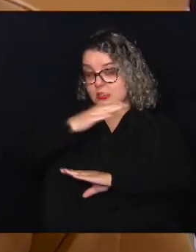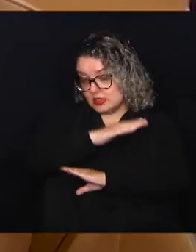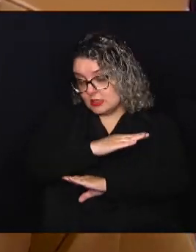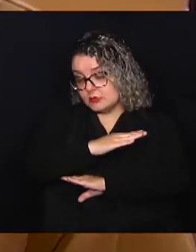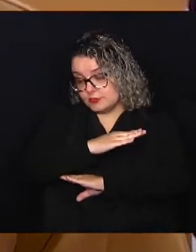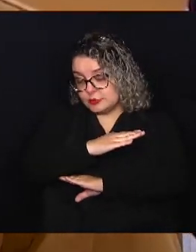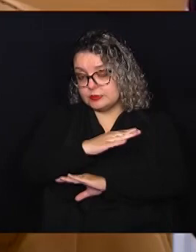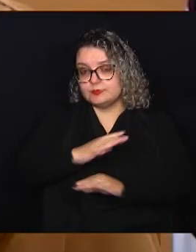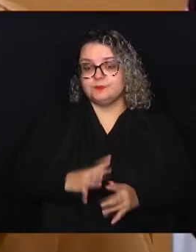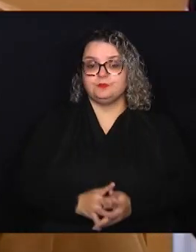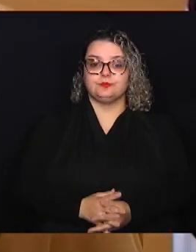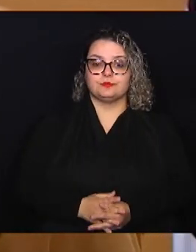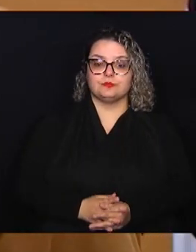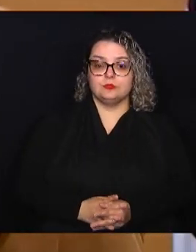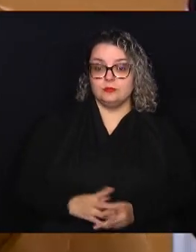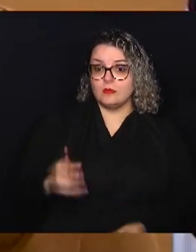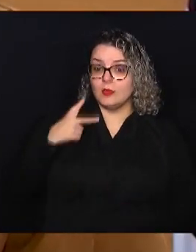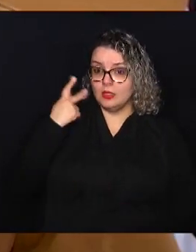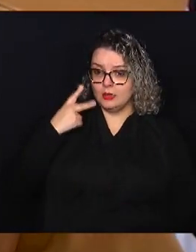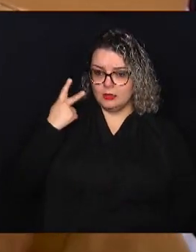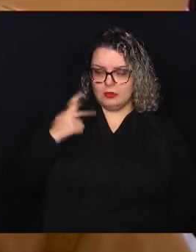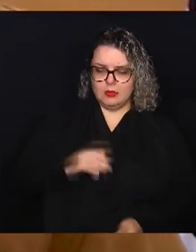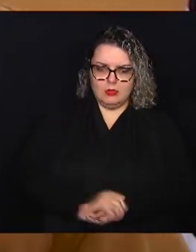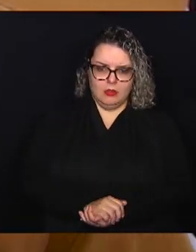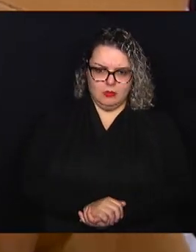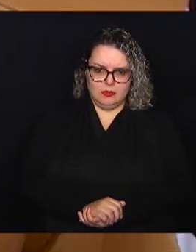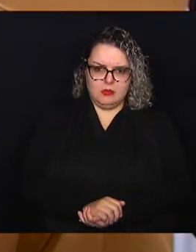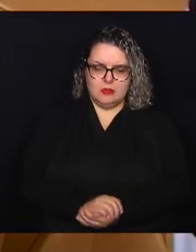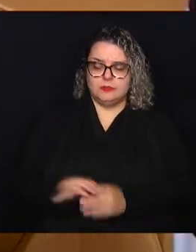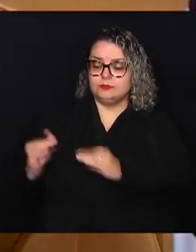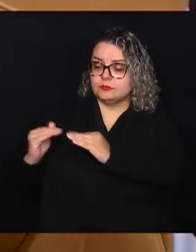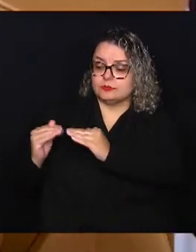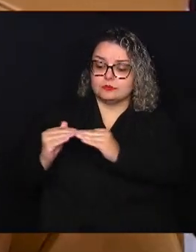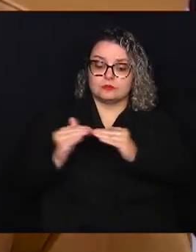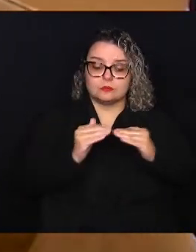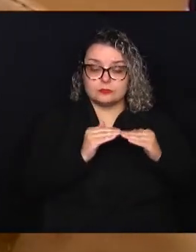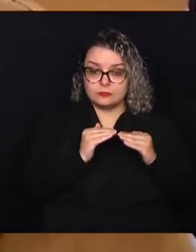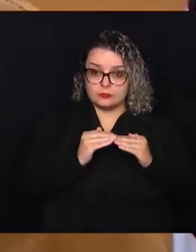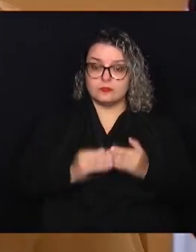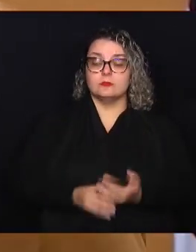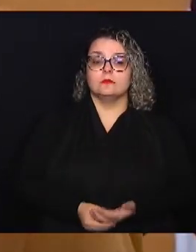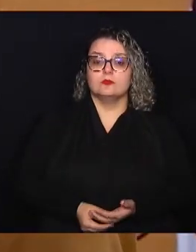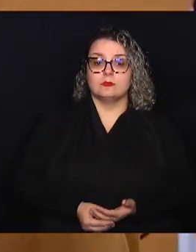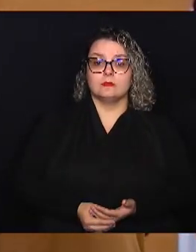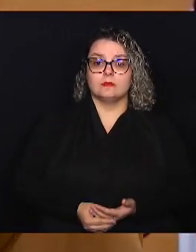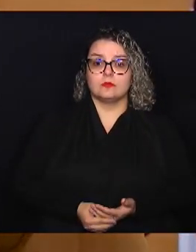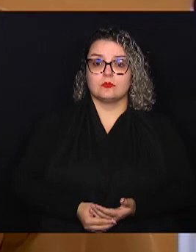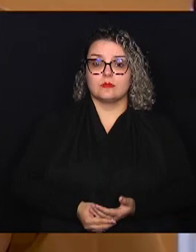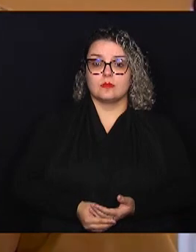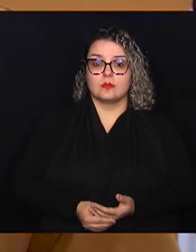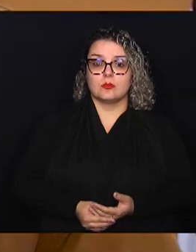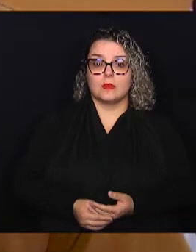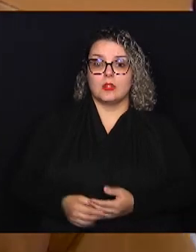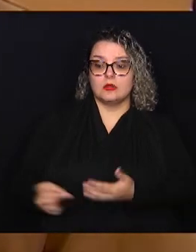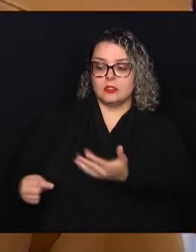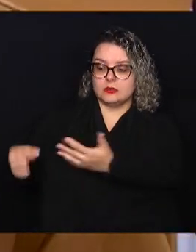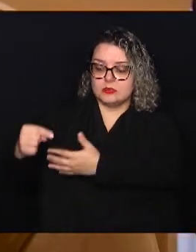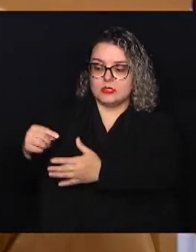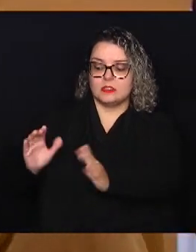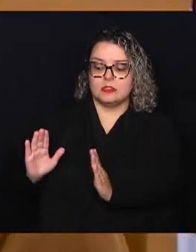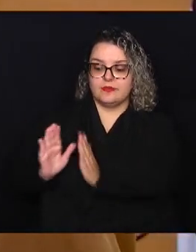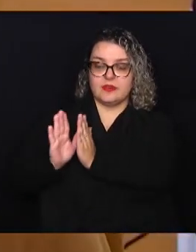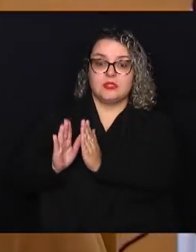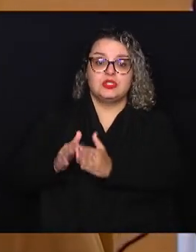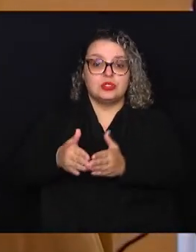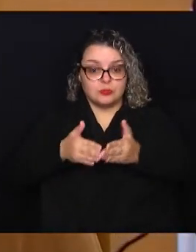vereadores que tiverem de acordo com o que foi tirado nessa frente, que, por favor,